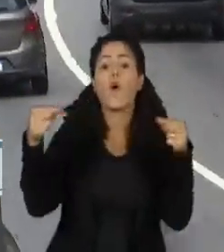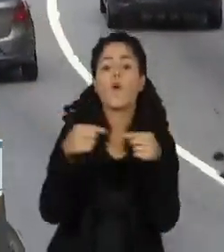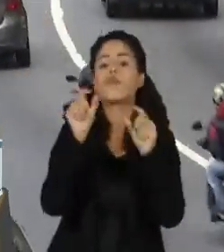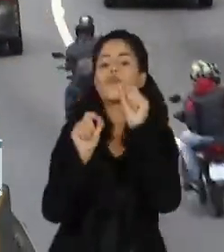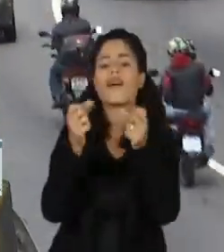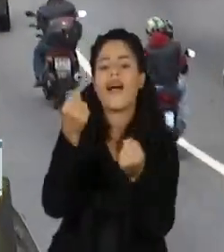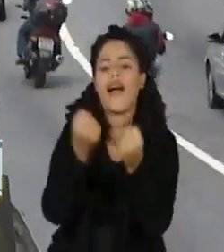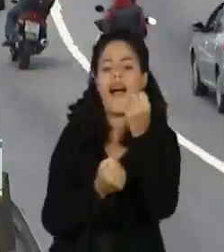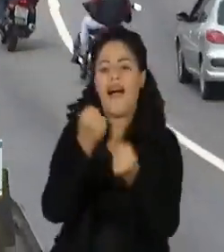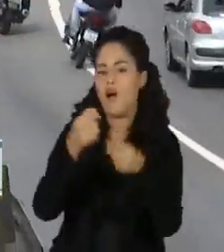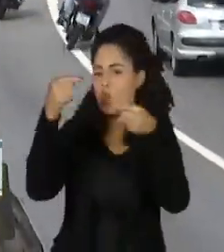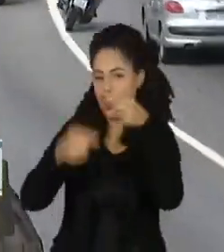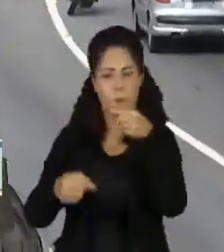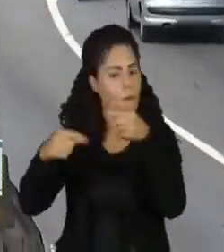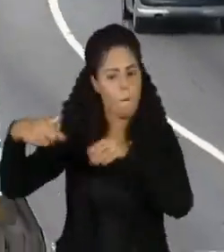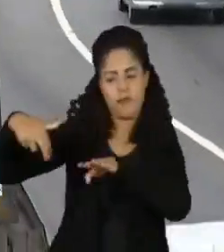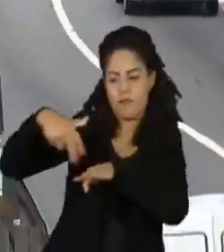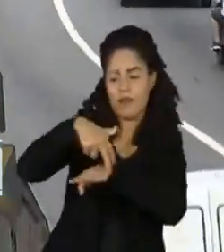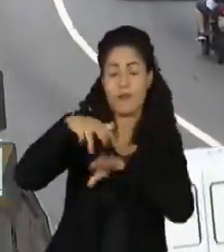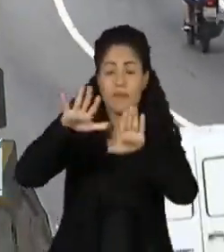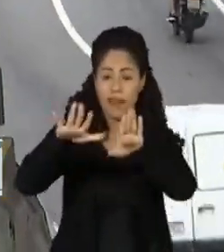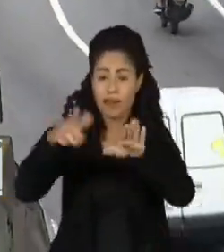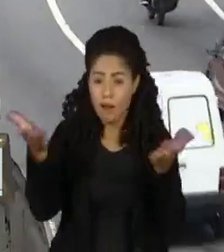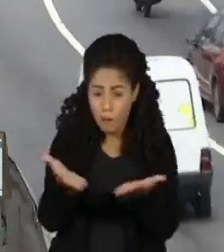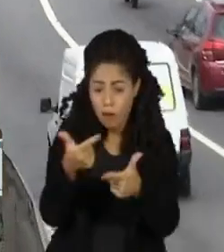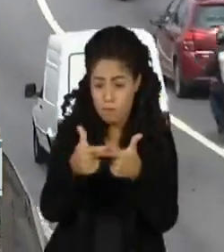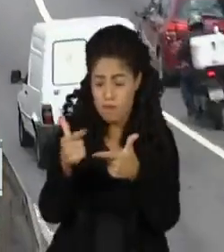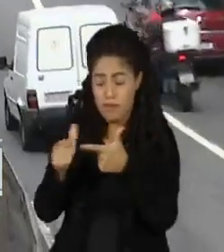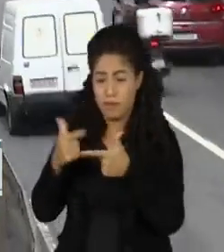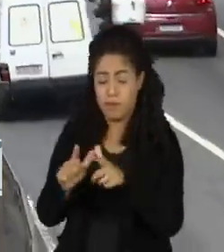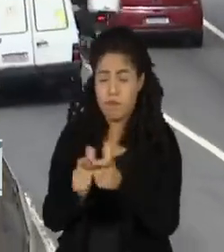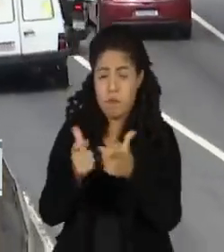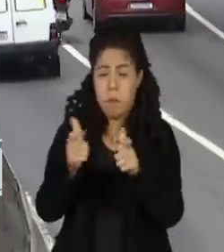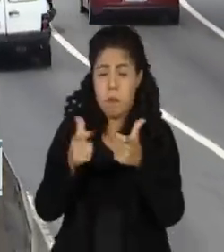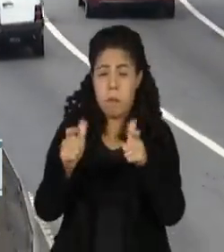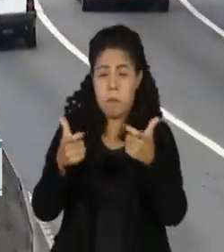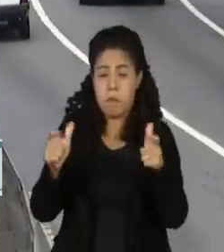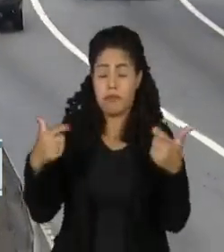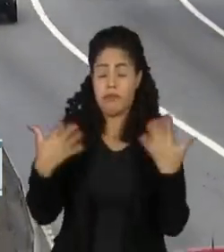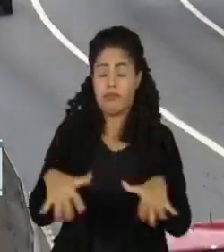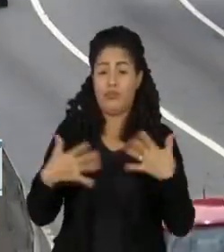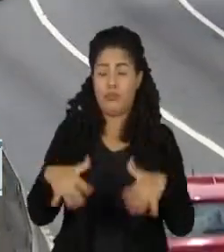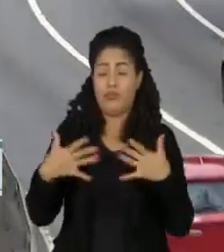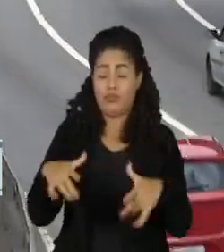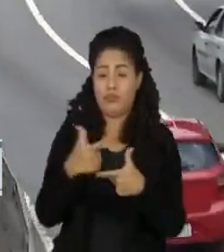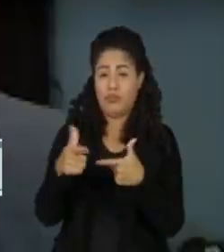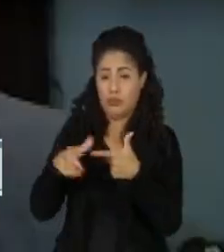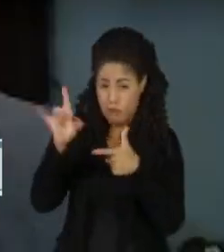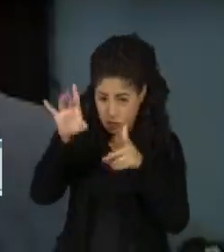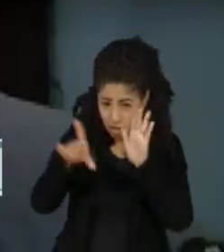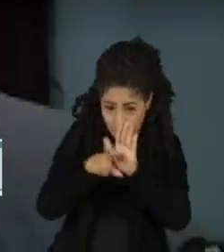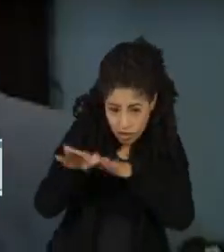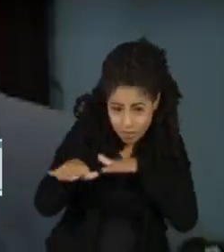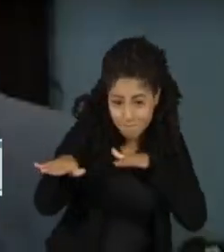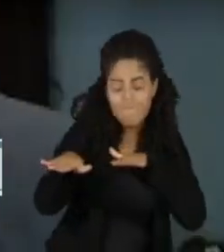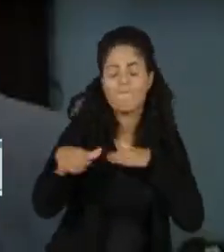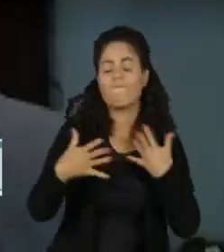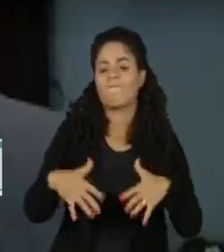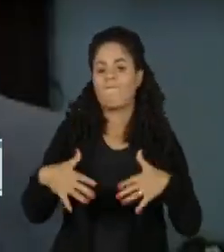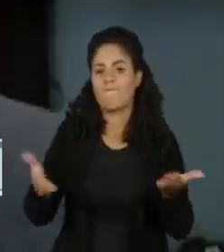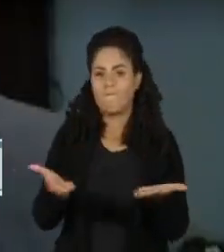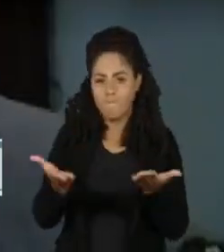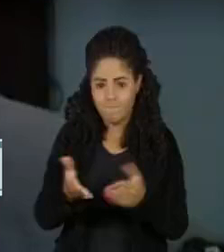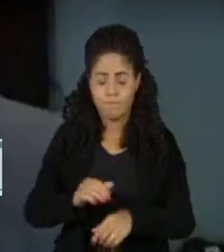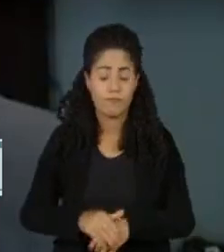É por isso que resolver o problema dos atropelamentos vai muito além de uma simples questão de trânsito. Uma solução